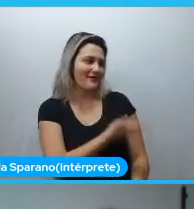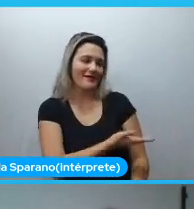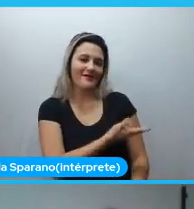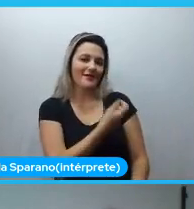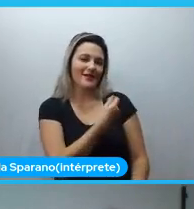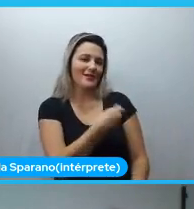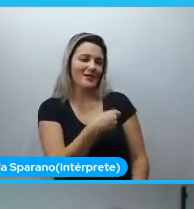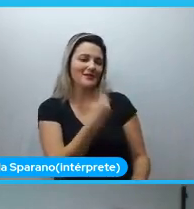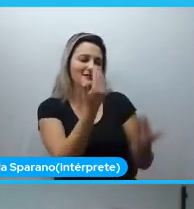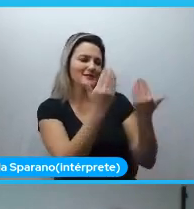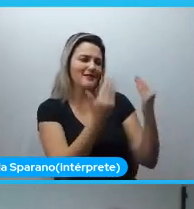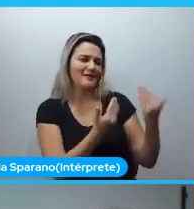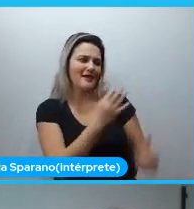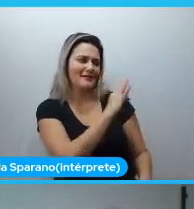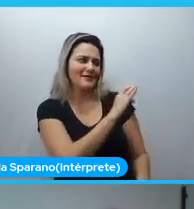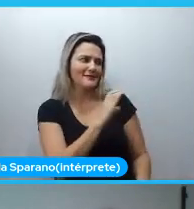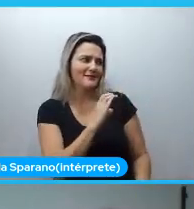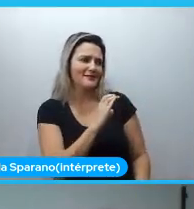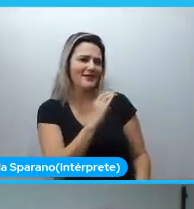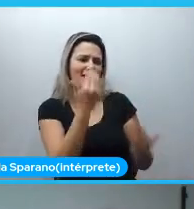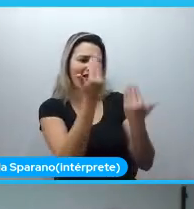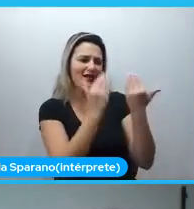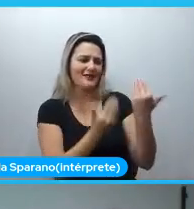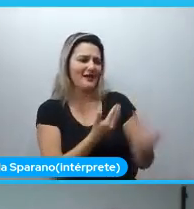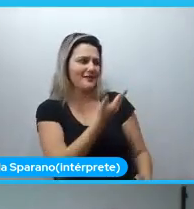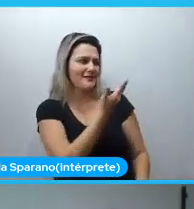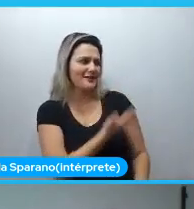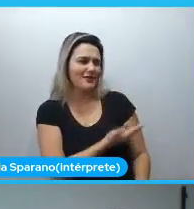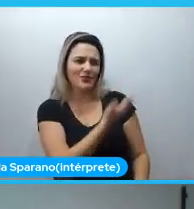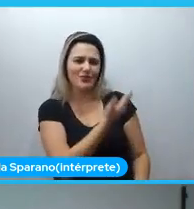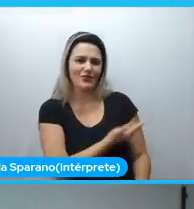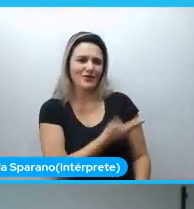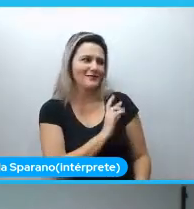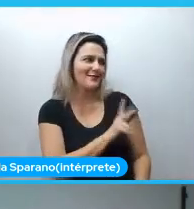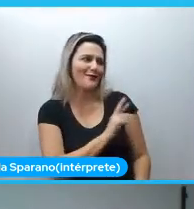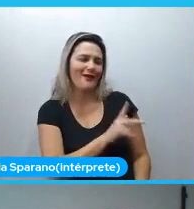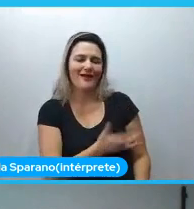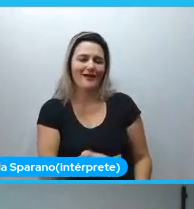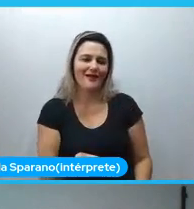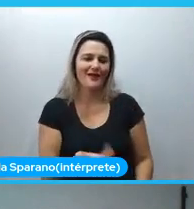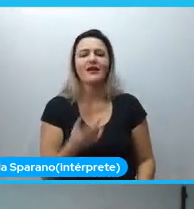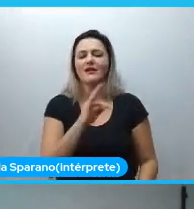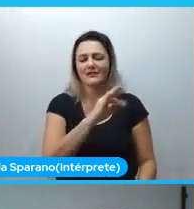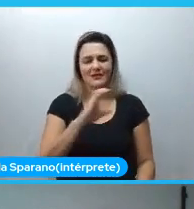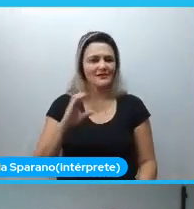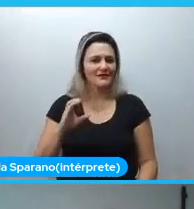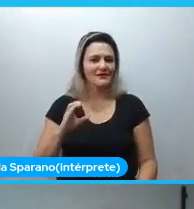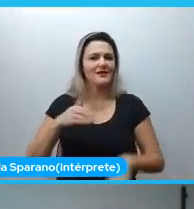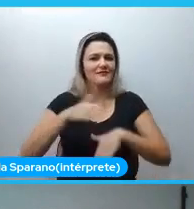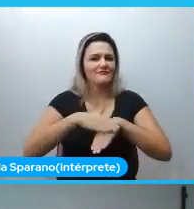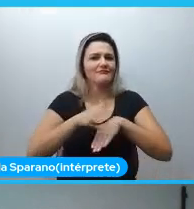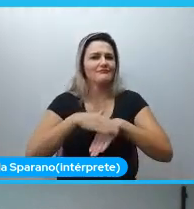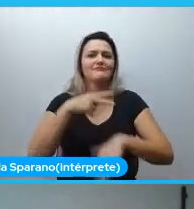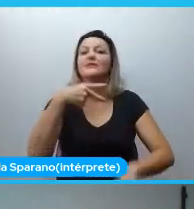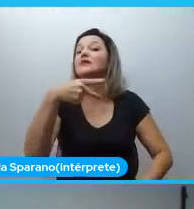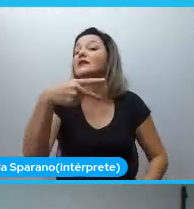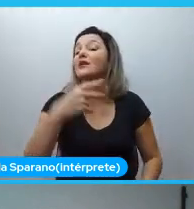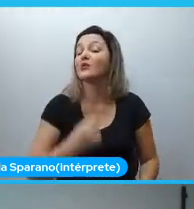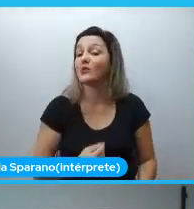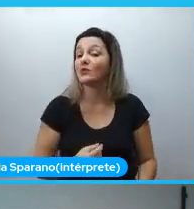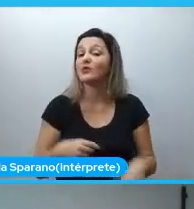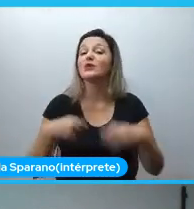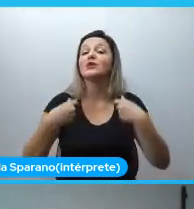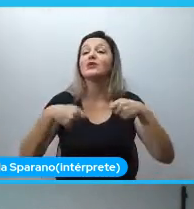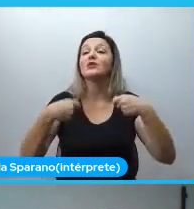não é delas, apesar do TCC também ser do orientador, o TCC é seu, e quem deve fazer análise